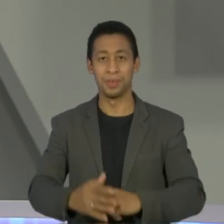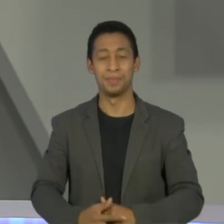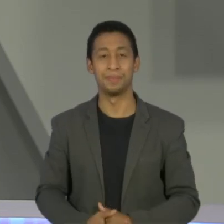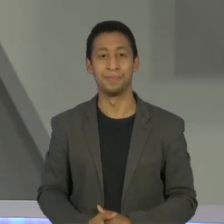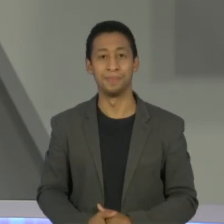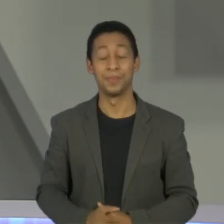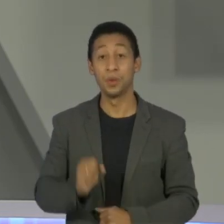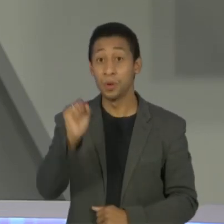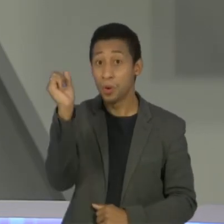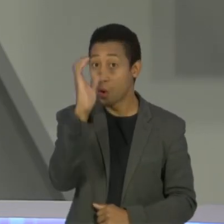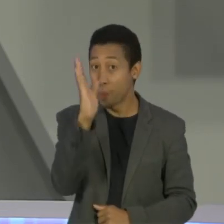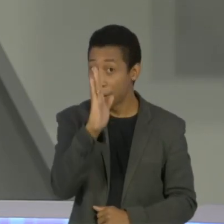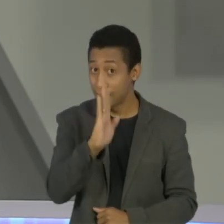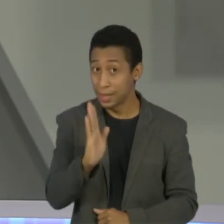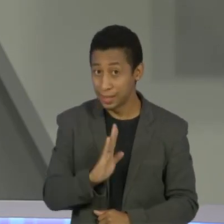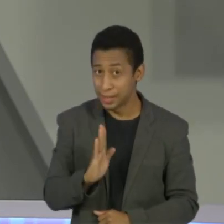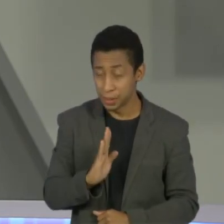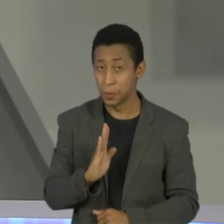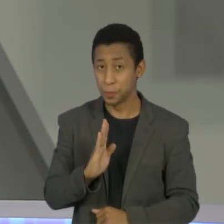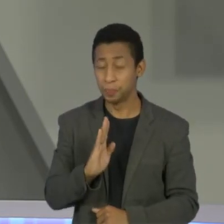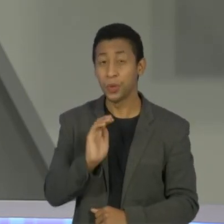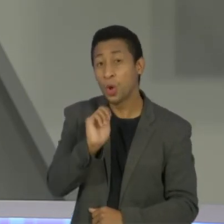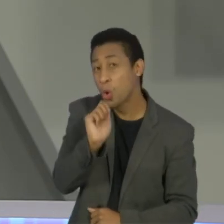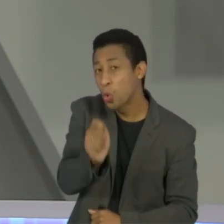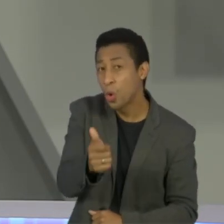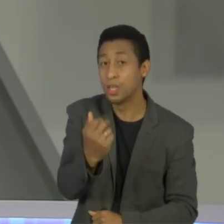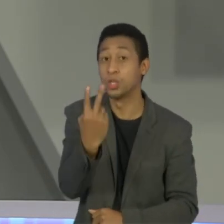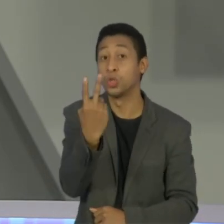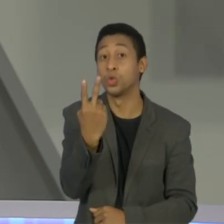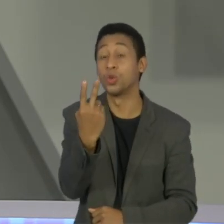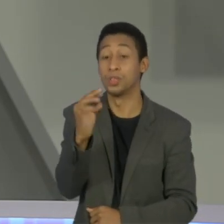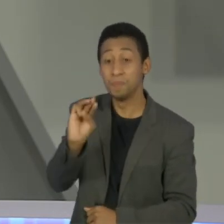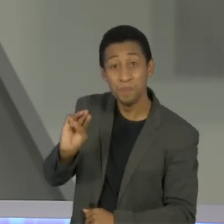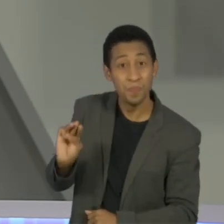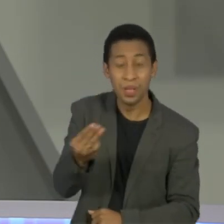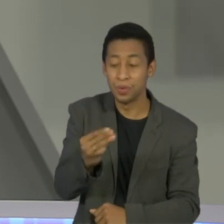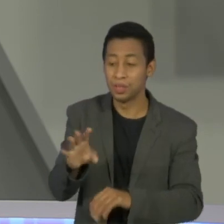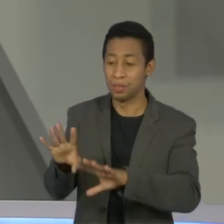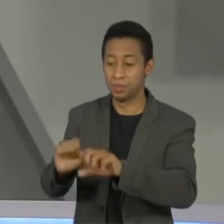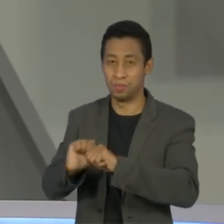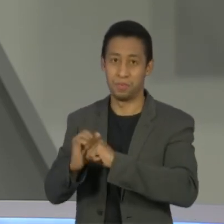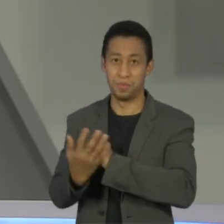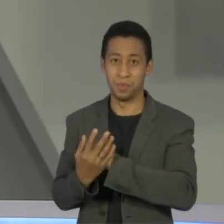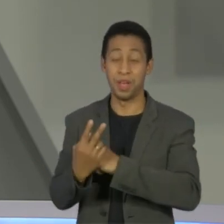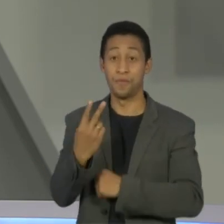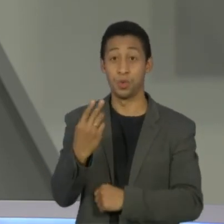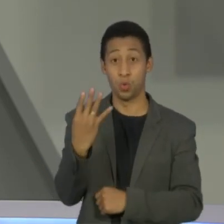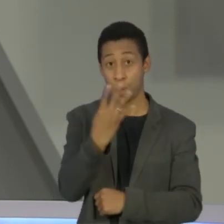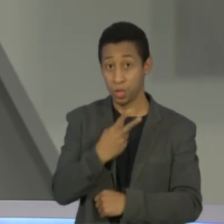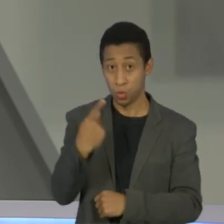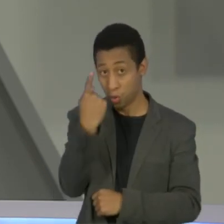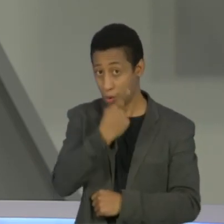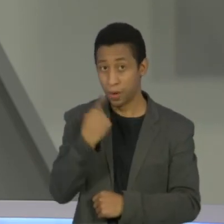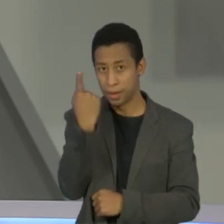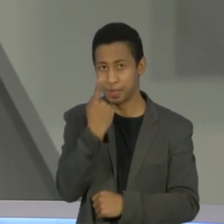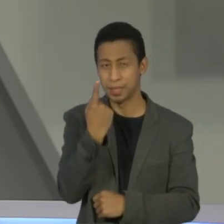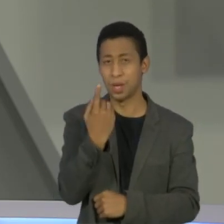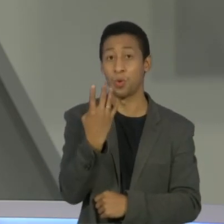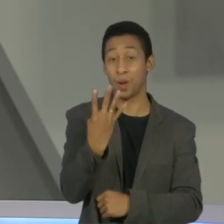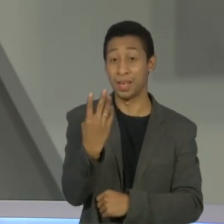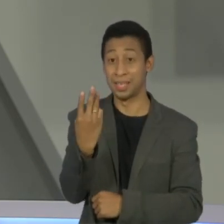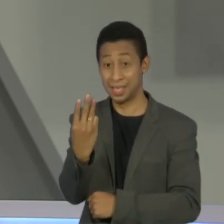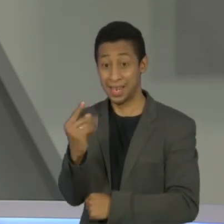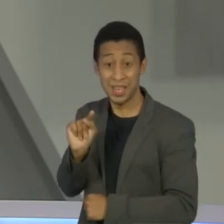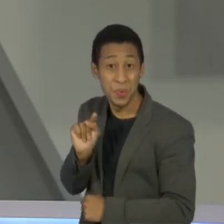O Brasil está próximo de chegar a 2 milhões de infectados pelo coronavírus. Nas últimas 24 horas, foram mais de 43 mil casos